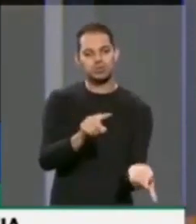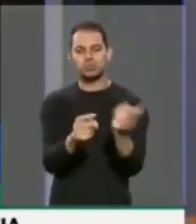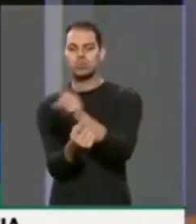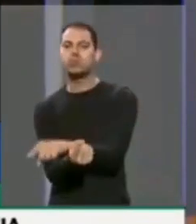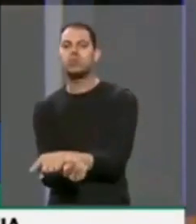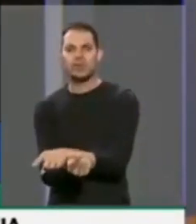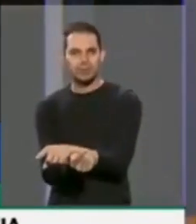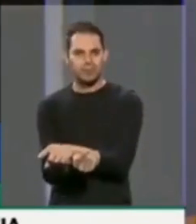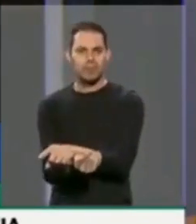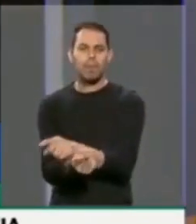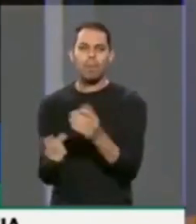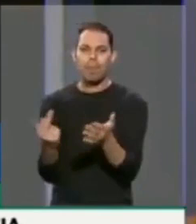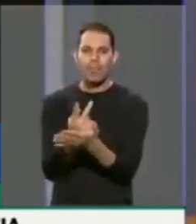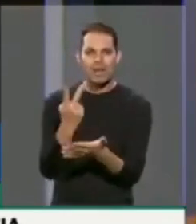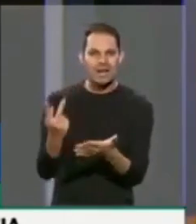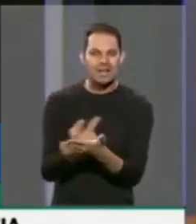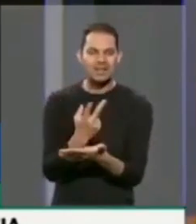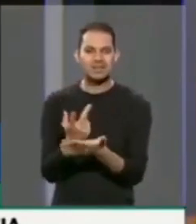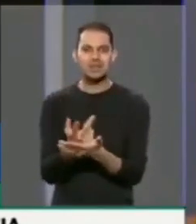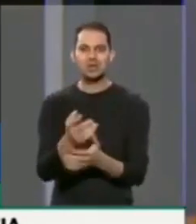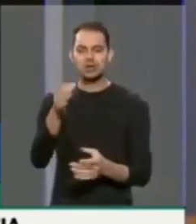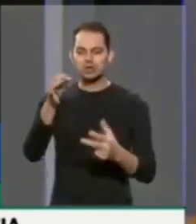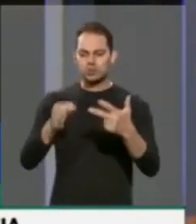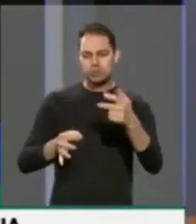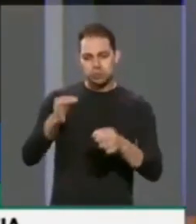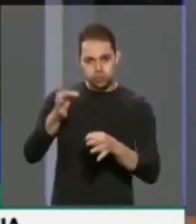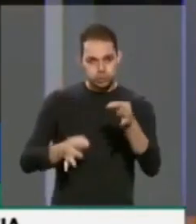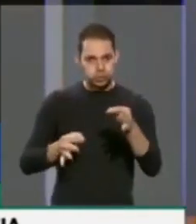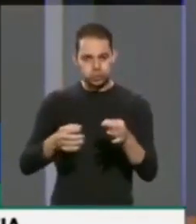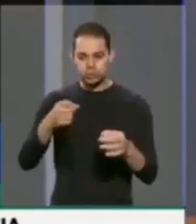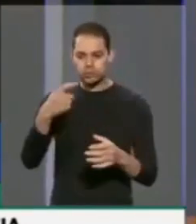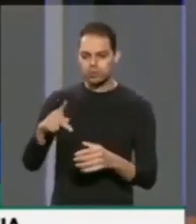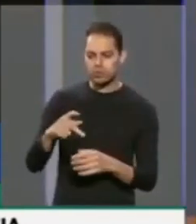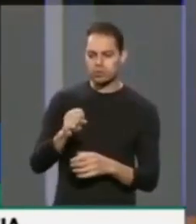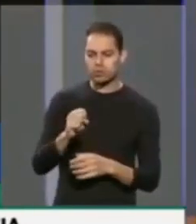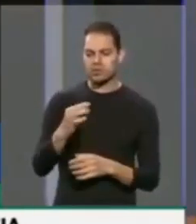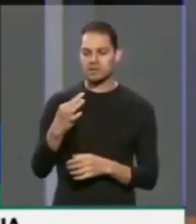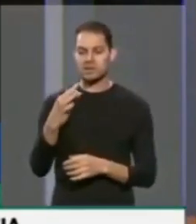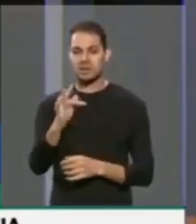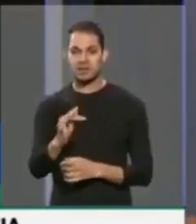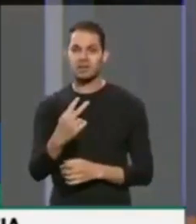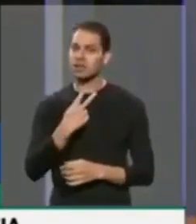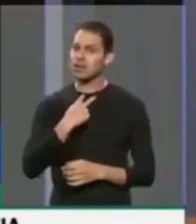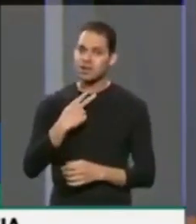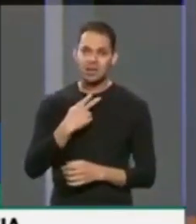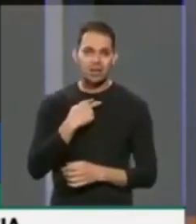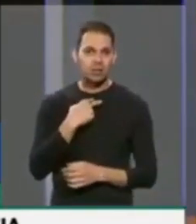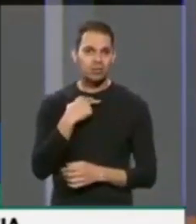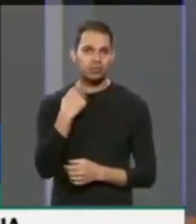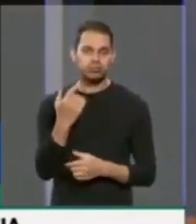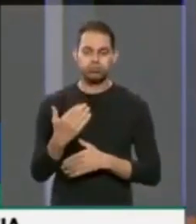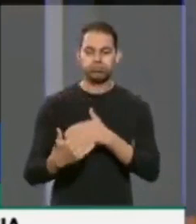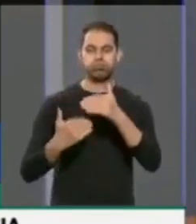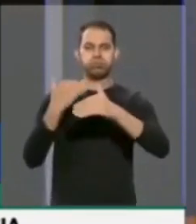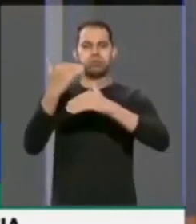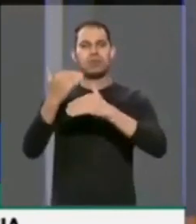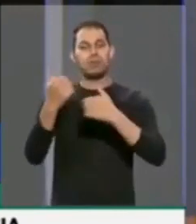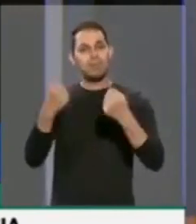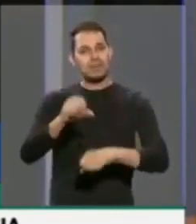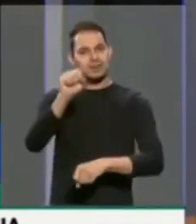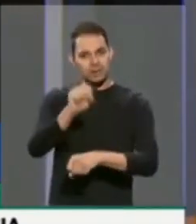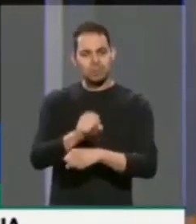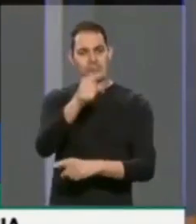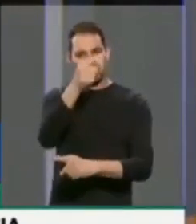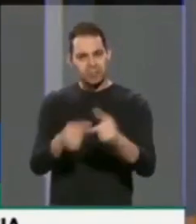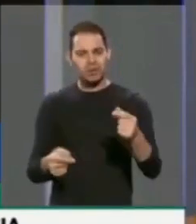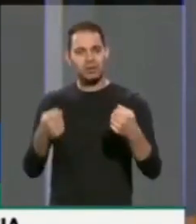A hipertrofia de competências jurídicas do STF não pode chegar a esse ponto. Tem que ter um